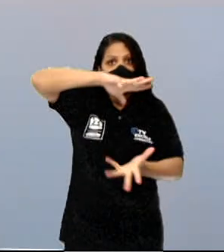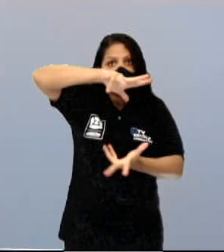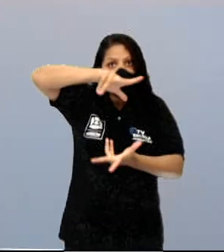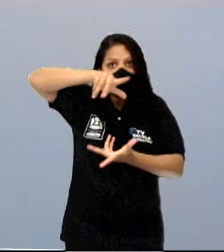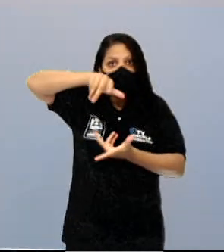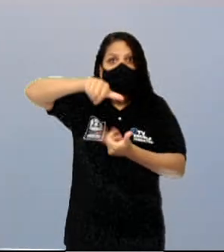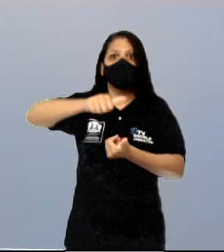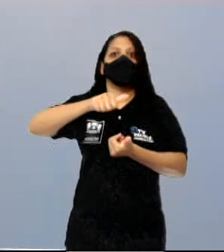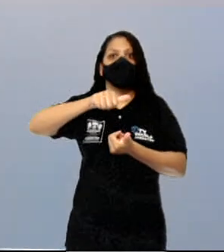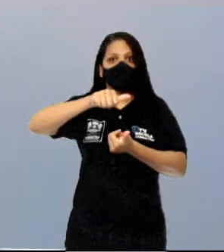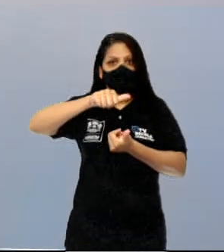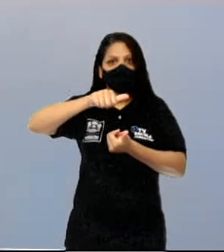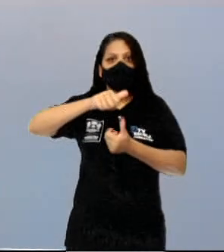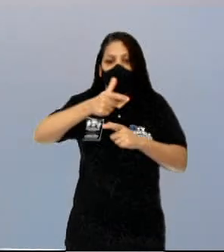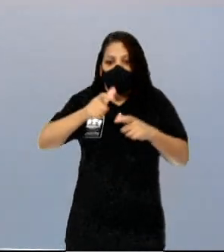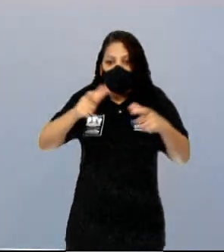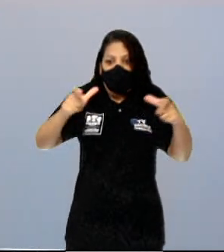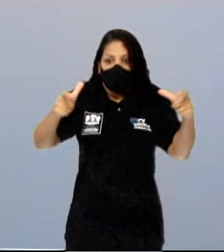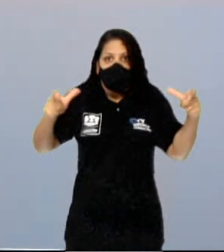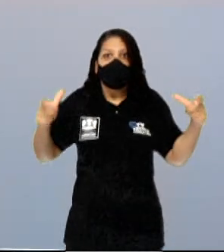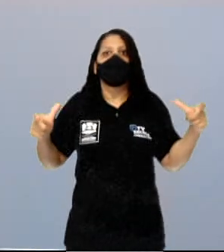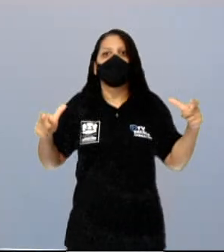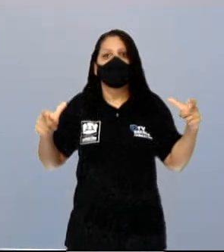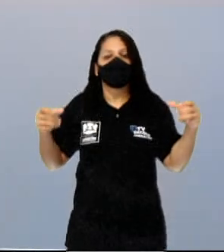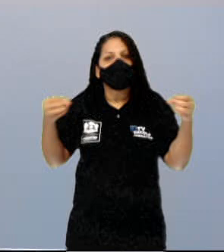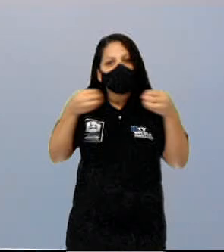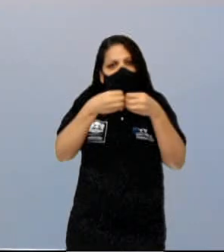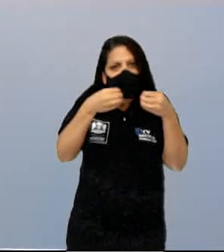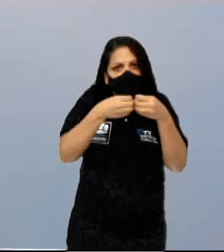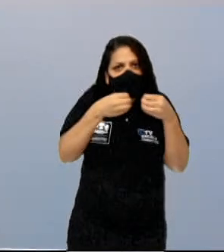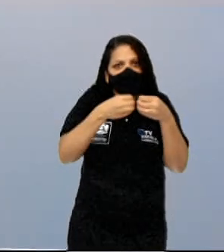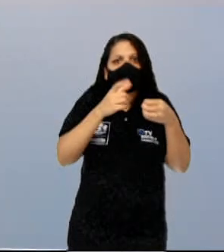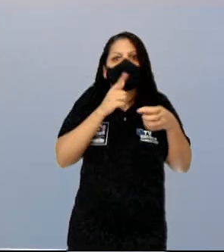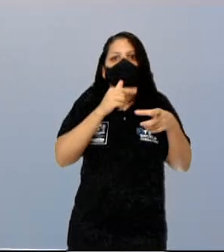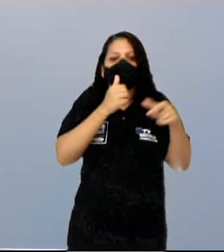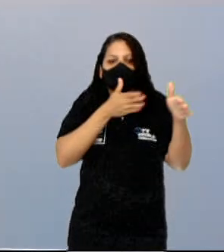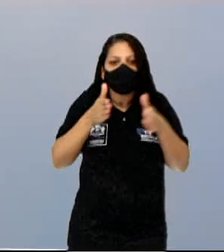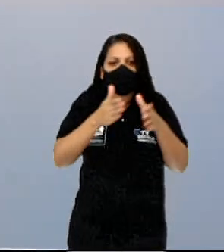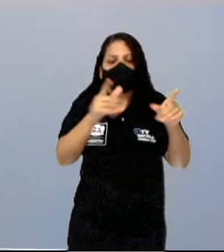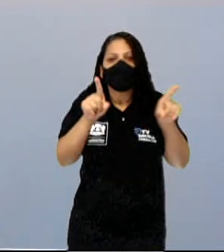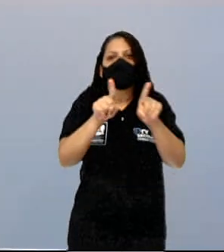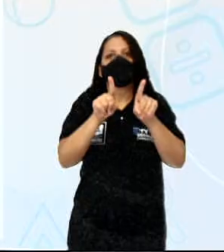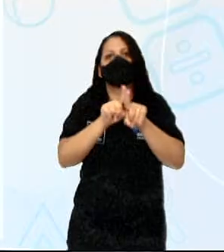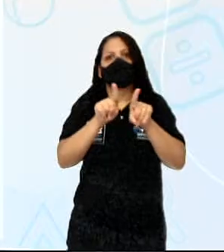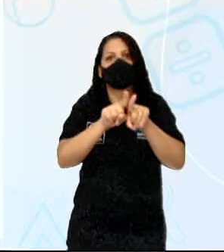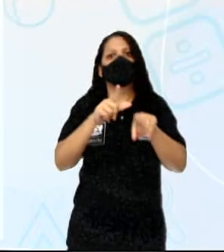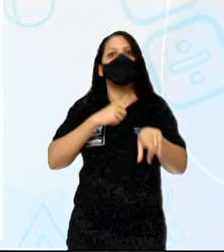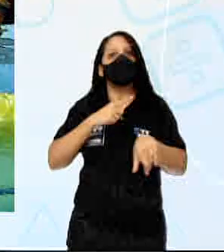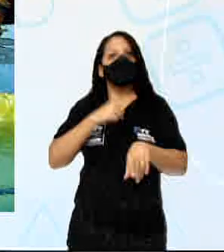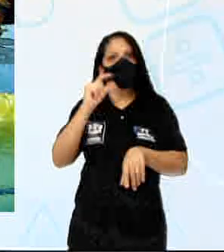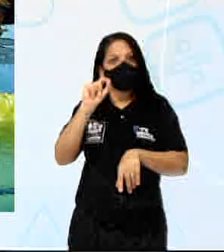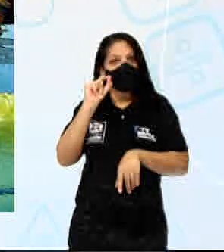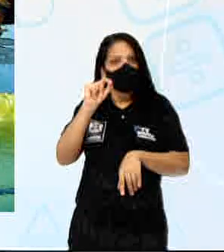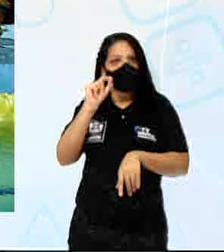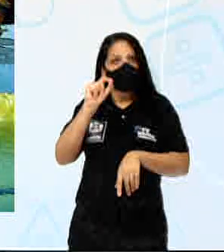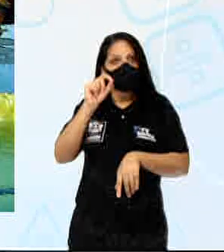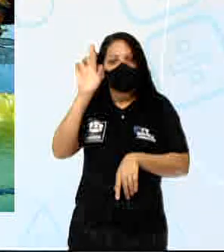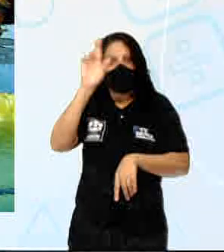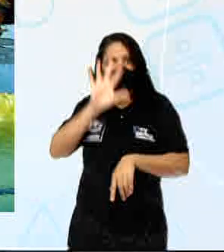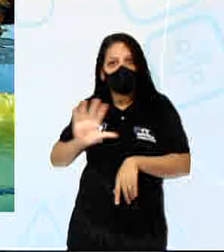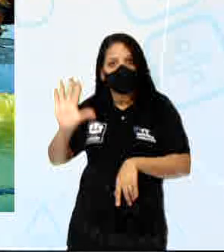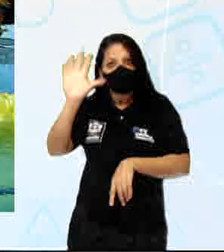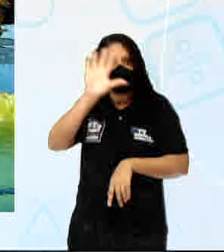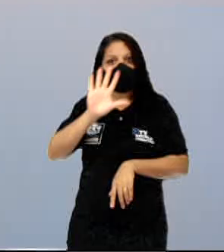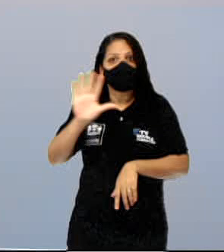da bacia hidrográfica da Amazônia, pertinho dos rios, nós temos ali identificado pelo número 1, a região chamada